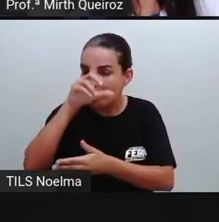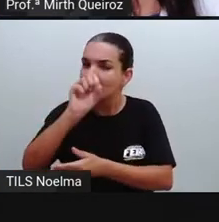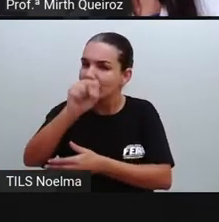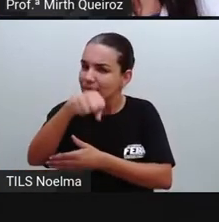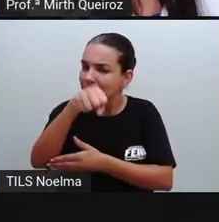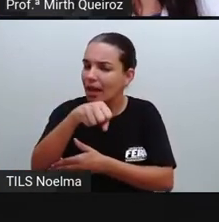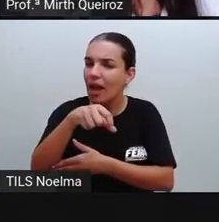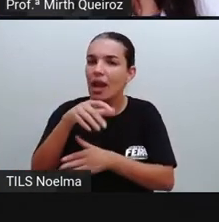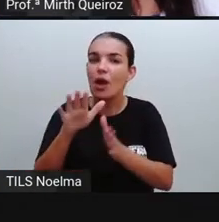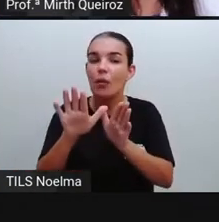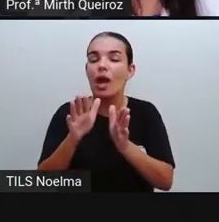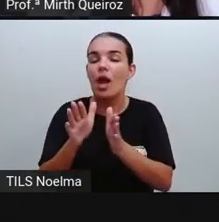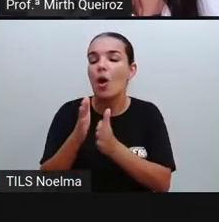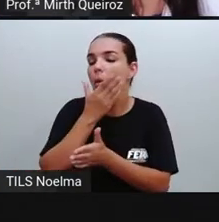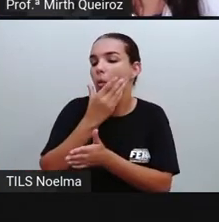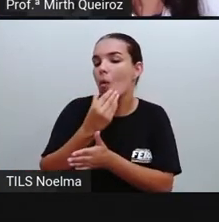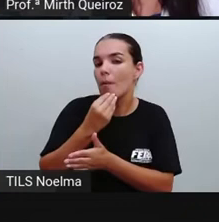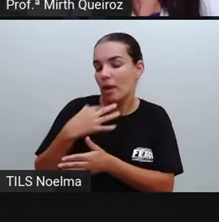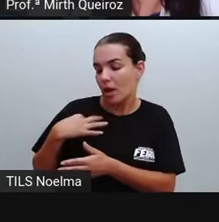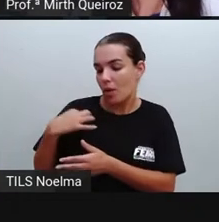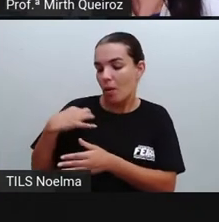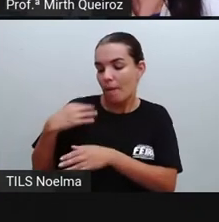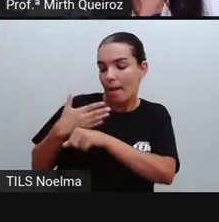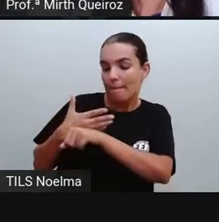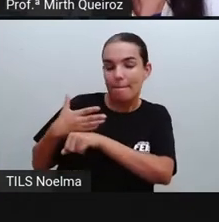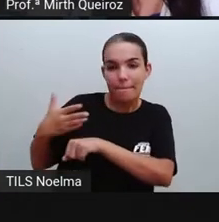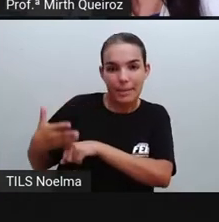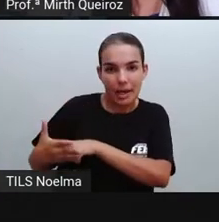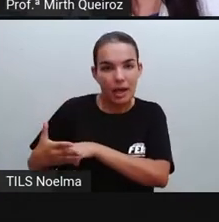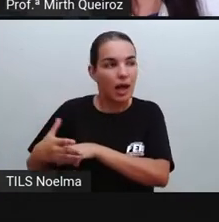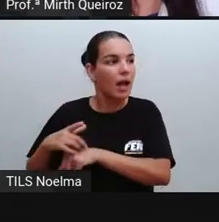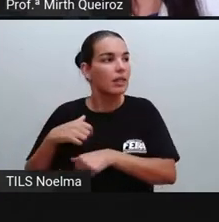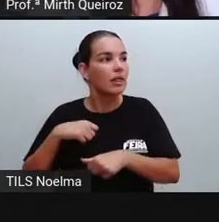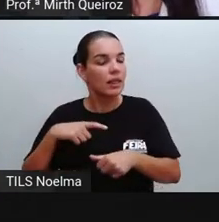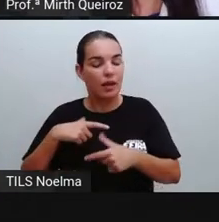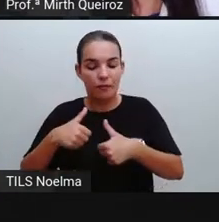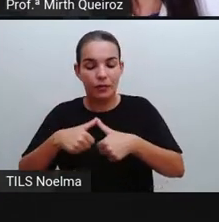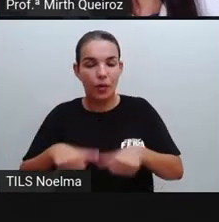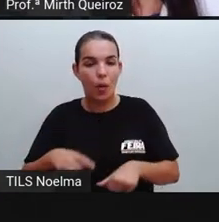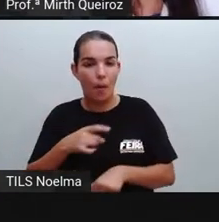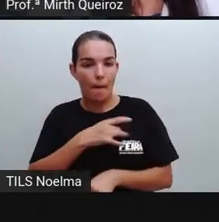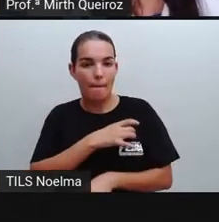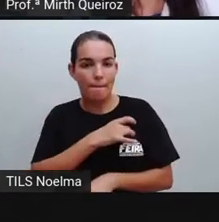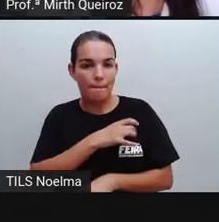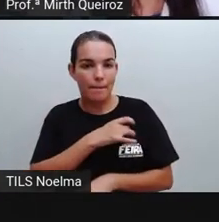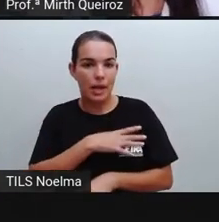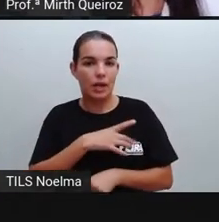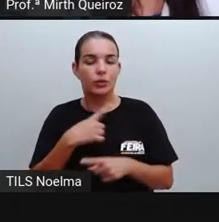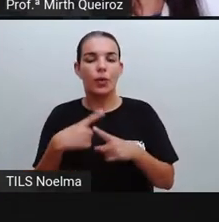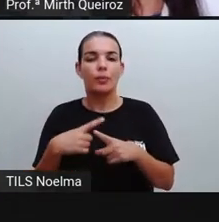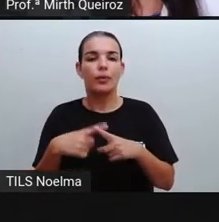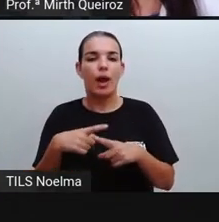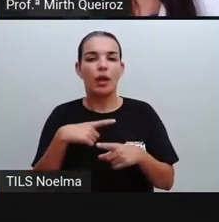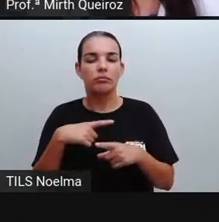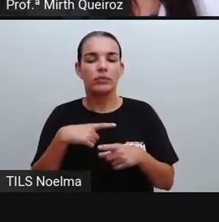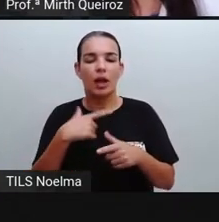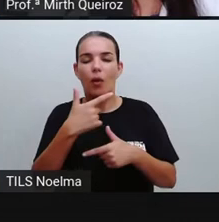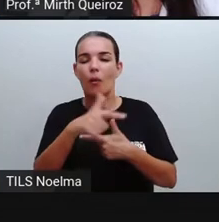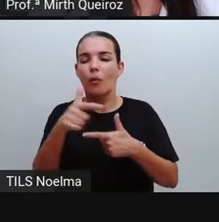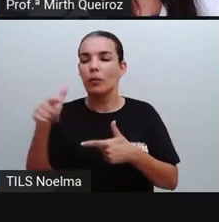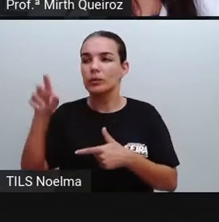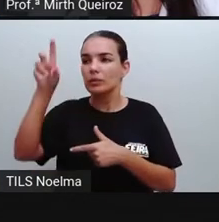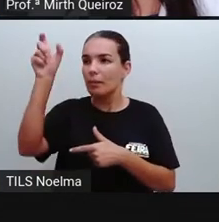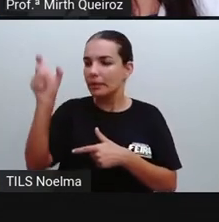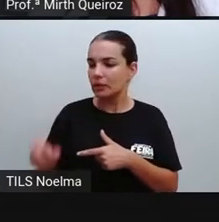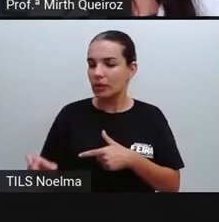o homem, ele estava de branco e aí ele ficou com medo devido ao que os outros personagens estavam ali falando, dialogando